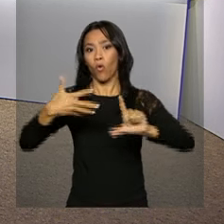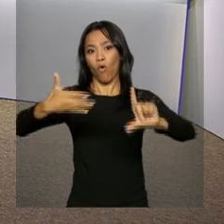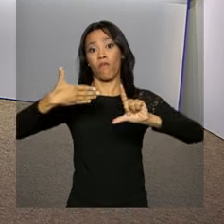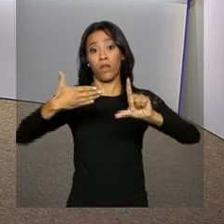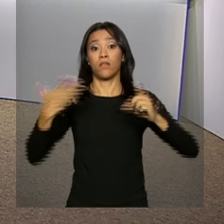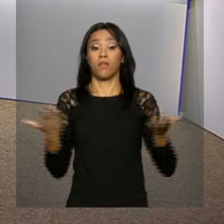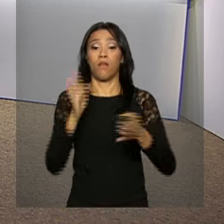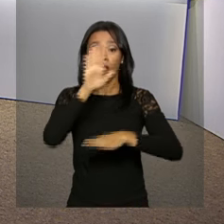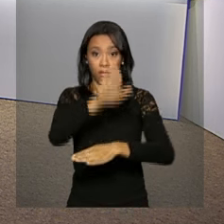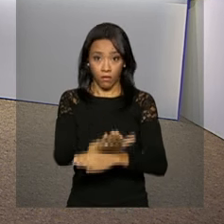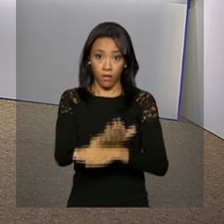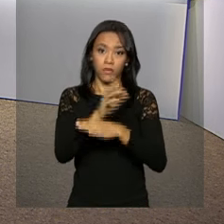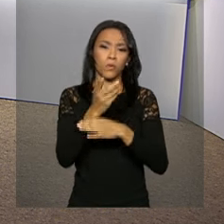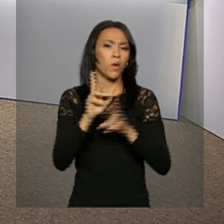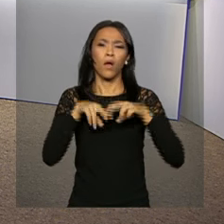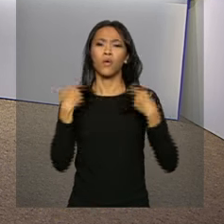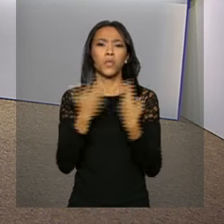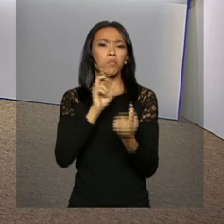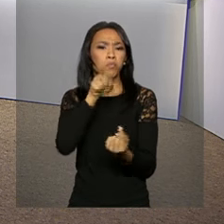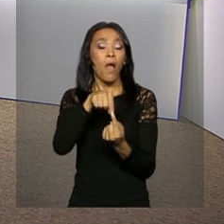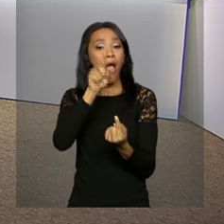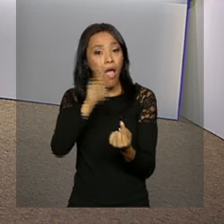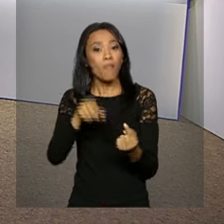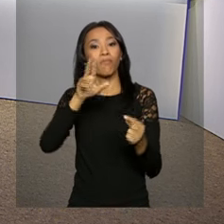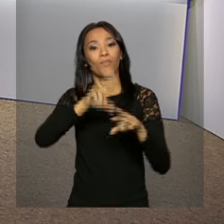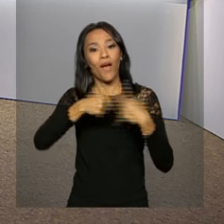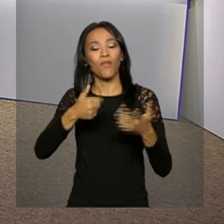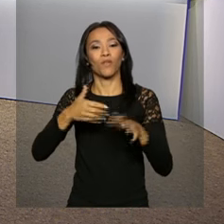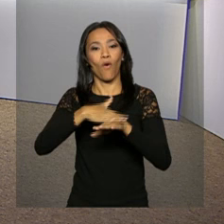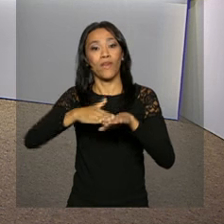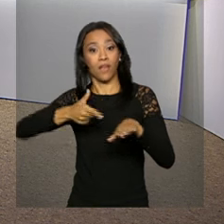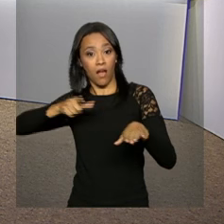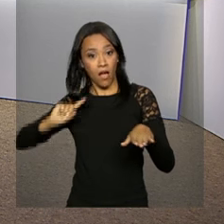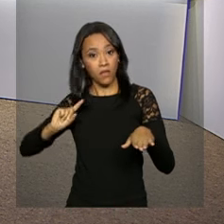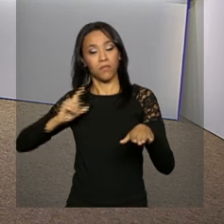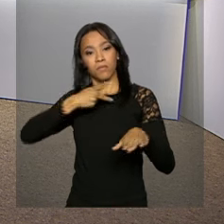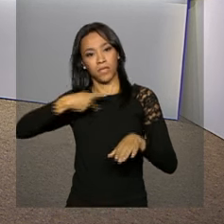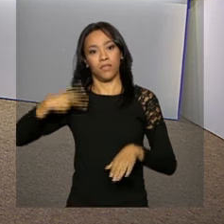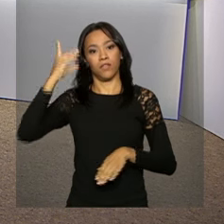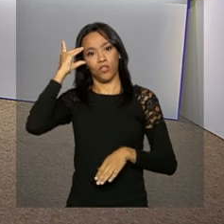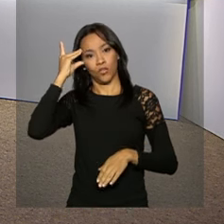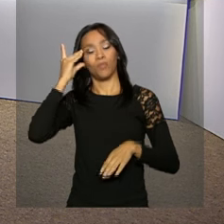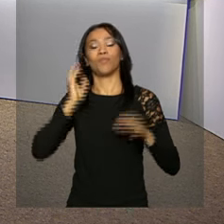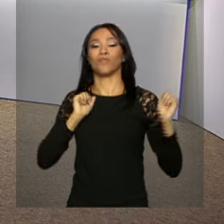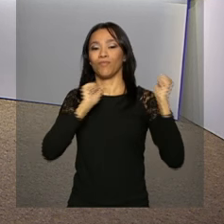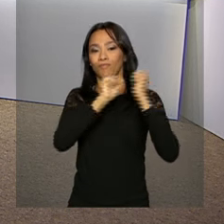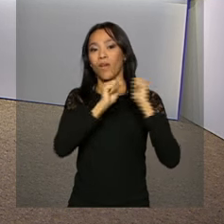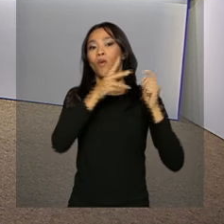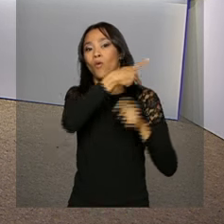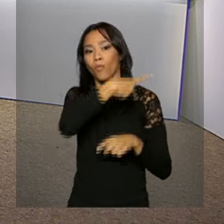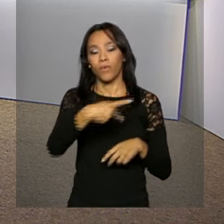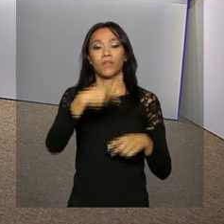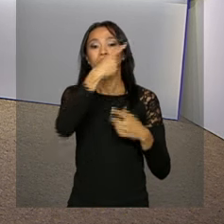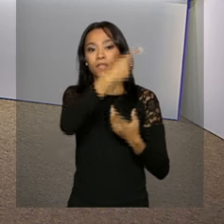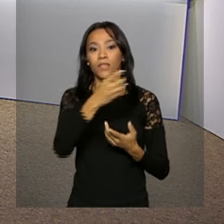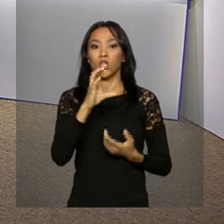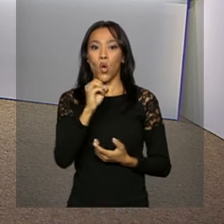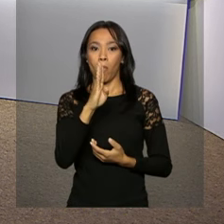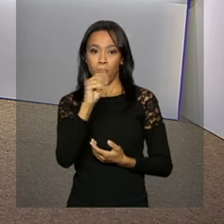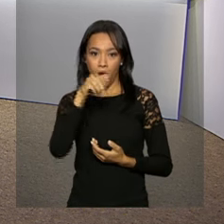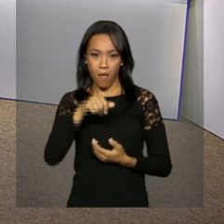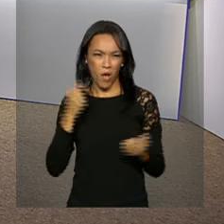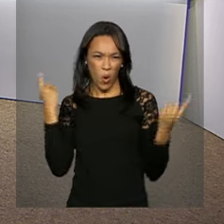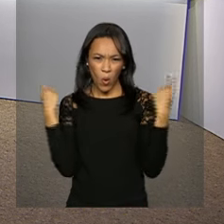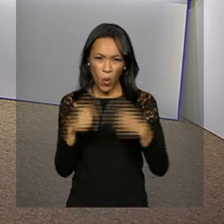tarde desta terça-feira. A reunião foi resultado da conversa entre a presidenta Dilma Rousseff e o presidente Barack Obama para a luta